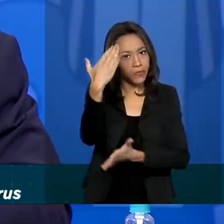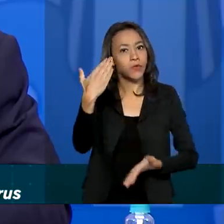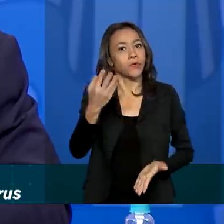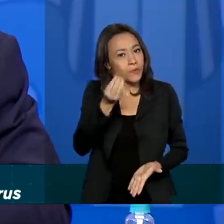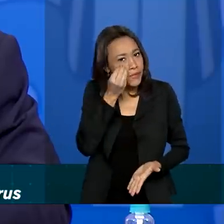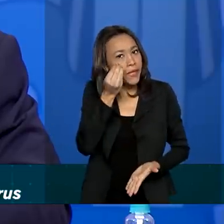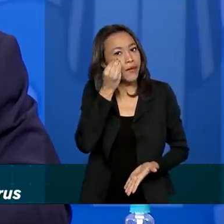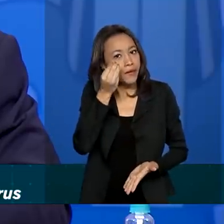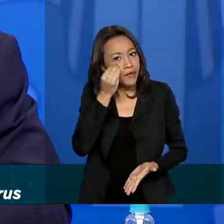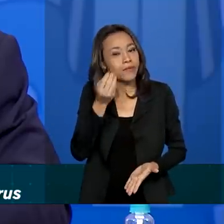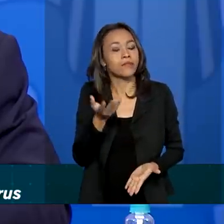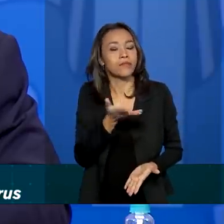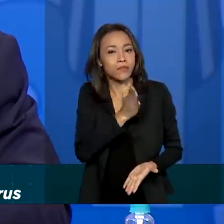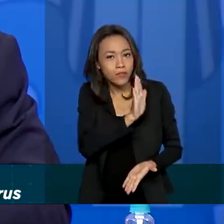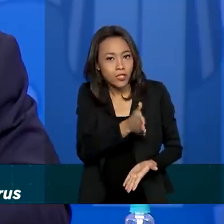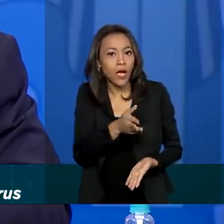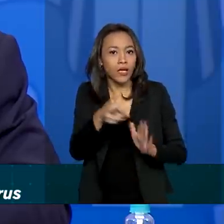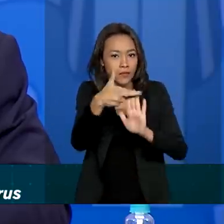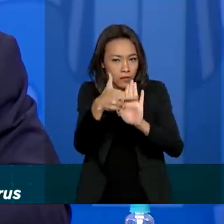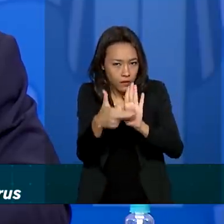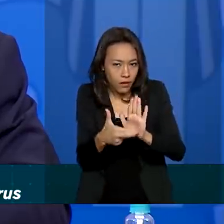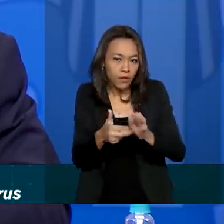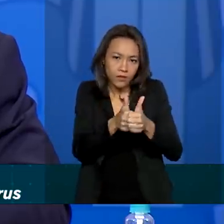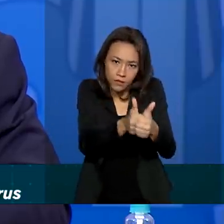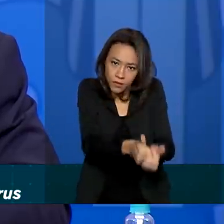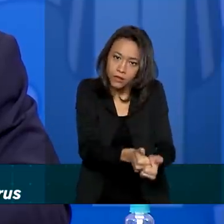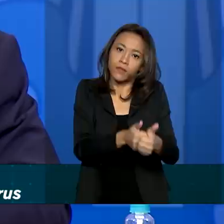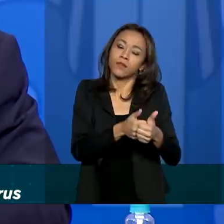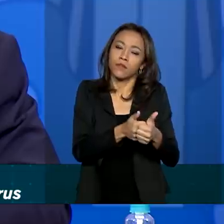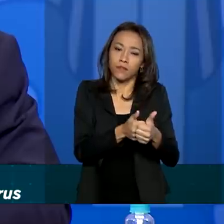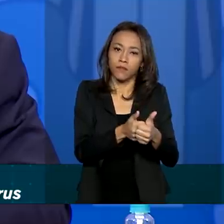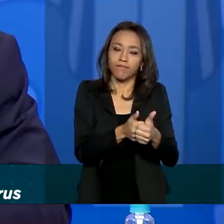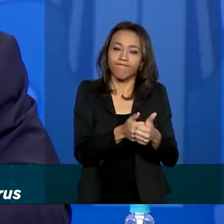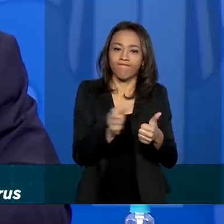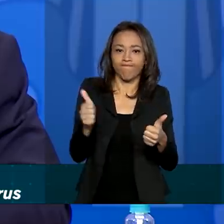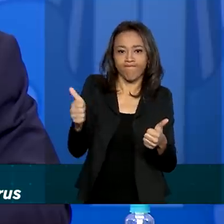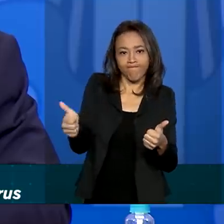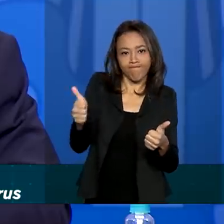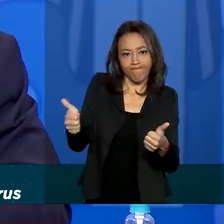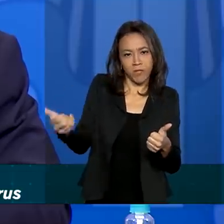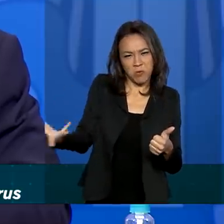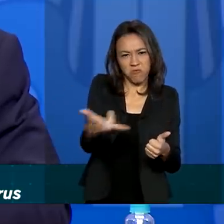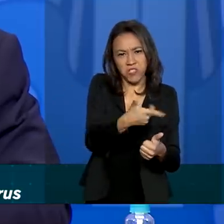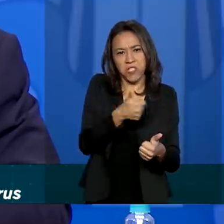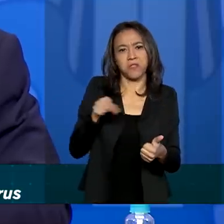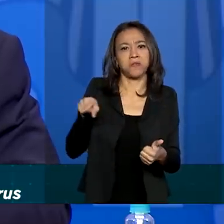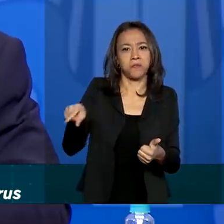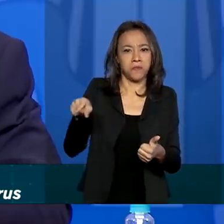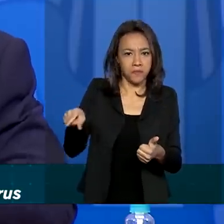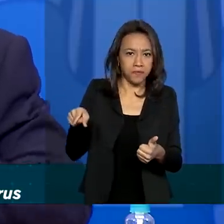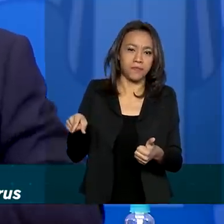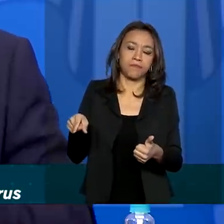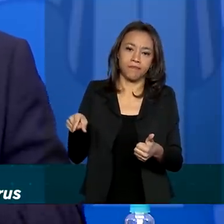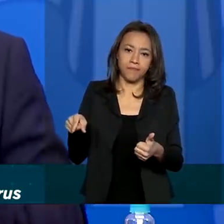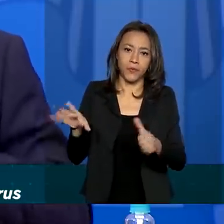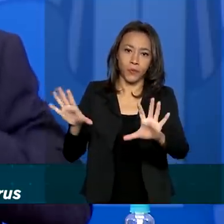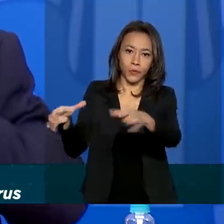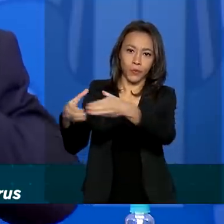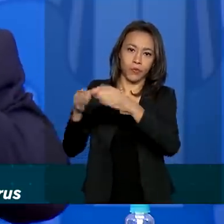testes clínicos, do protocolo dos testes clínicos com grande eficiência e a nossa